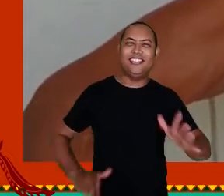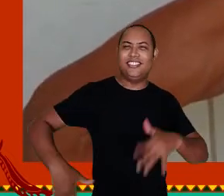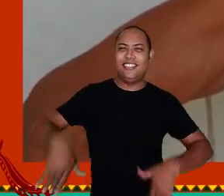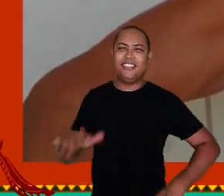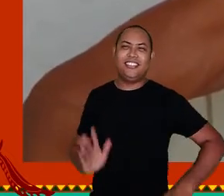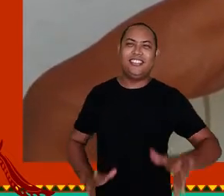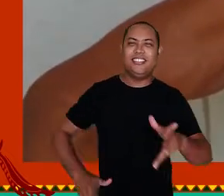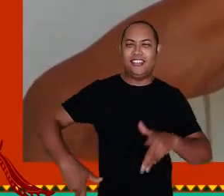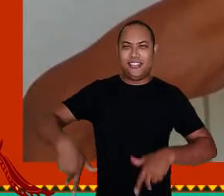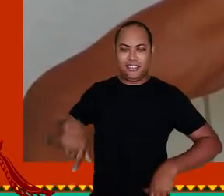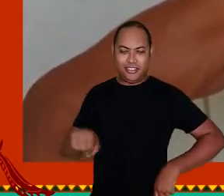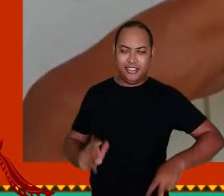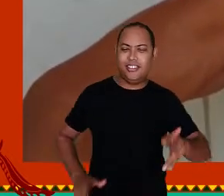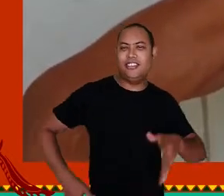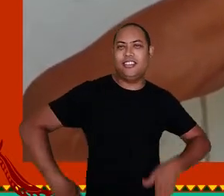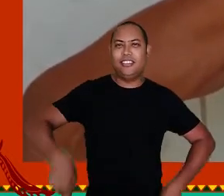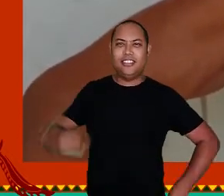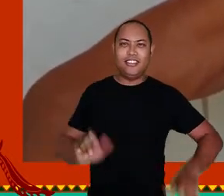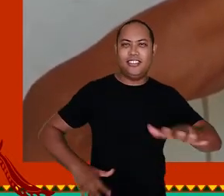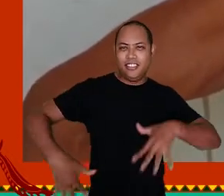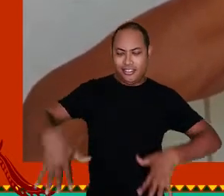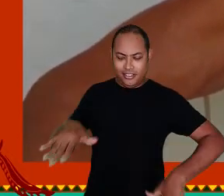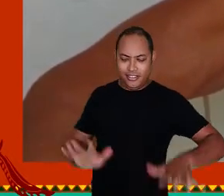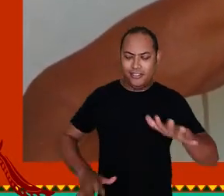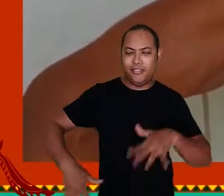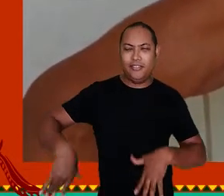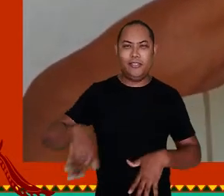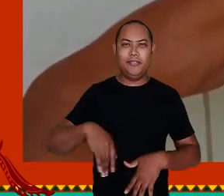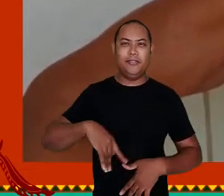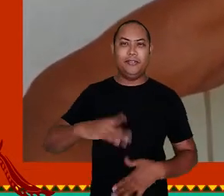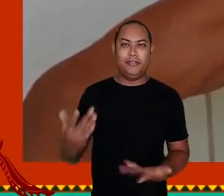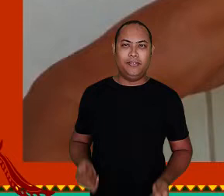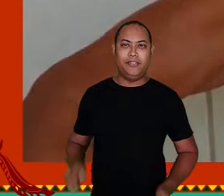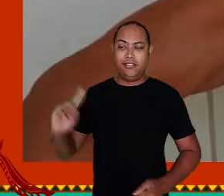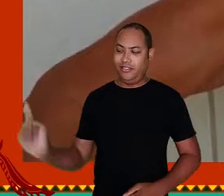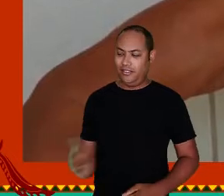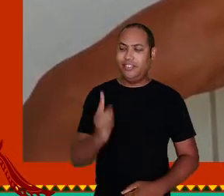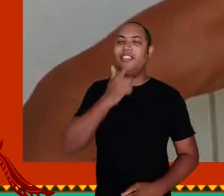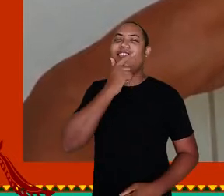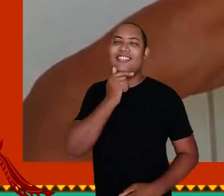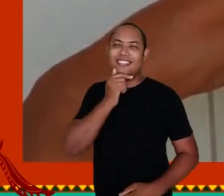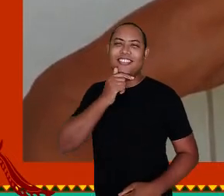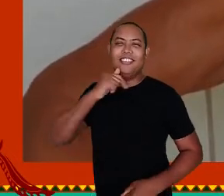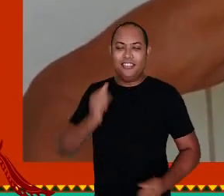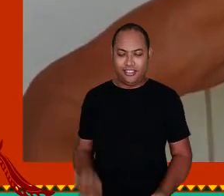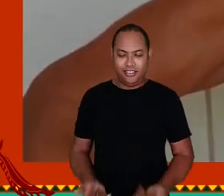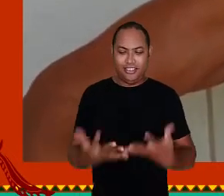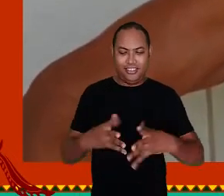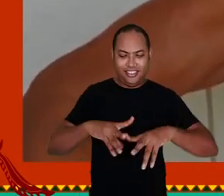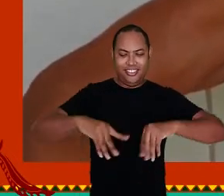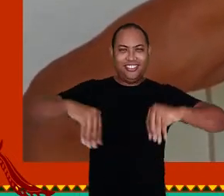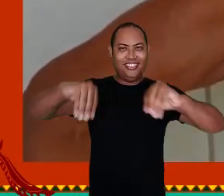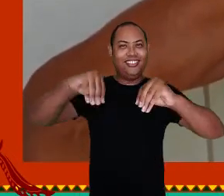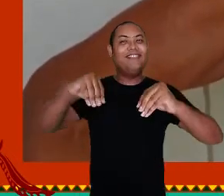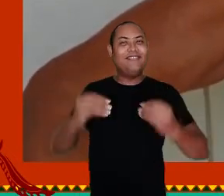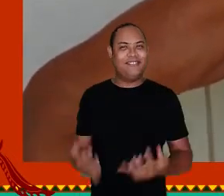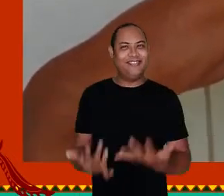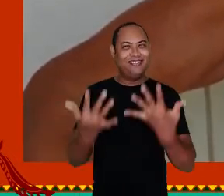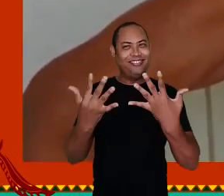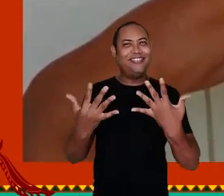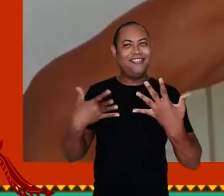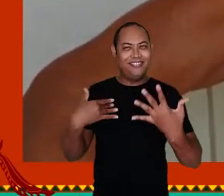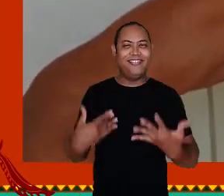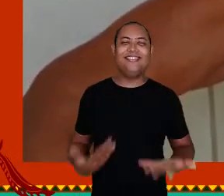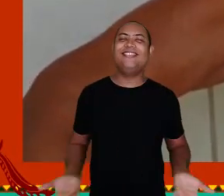a sua roupa Balança a sua roupa Balança a sua roupa Chegou Dona Cadu